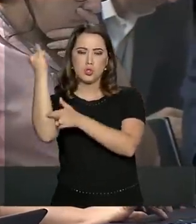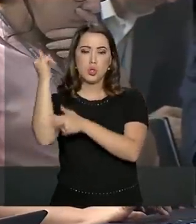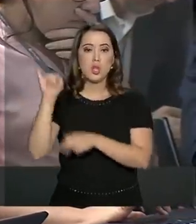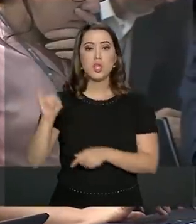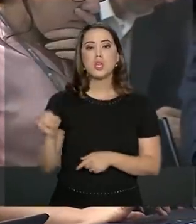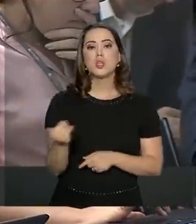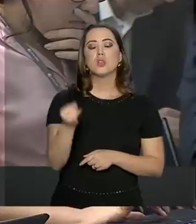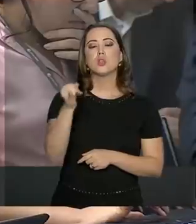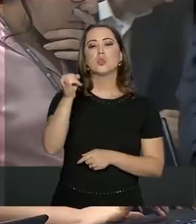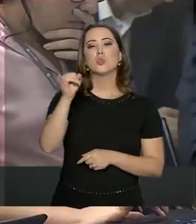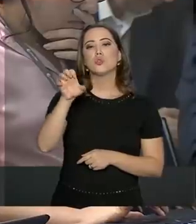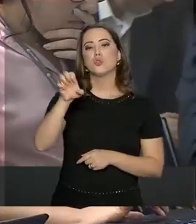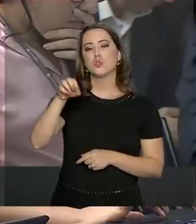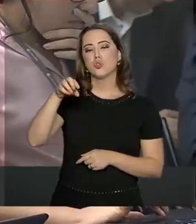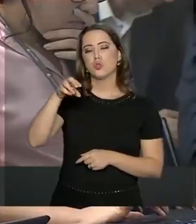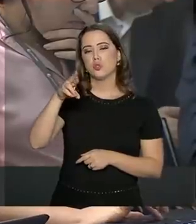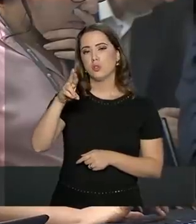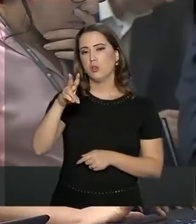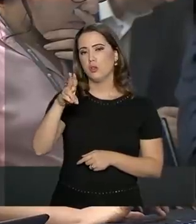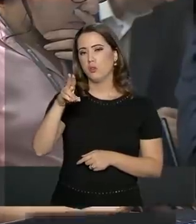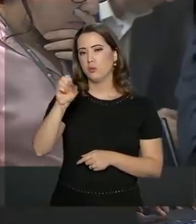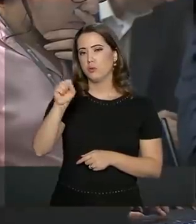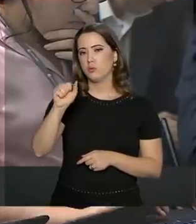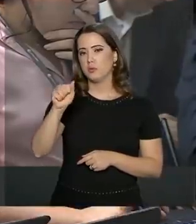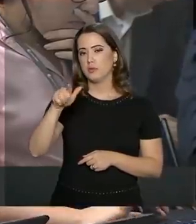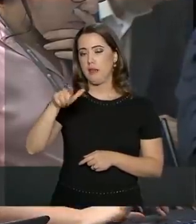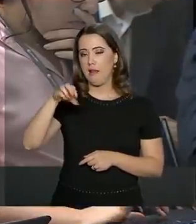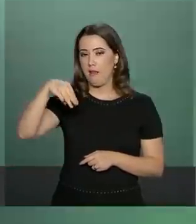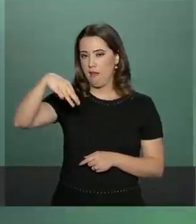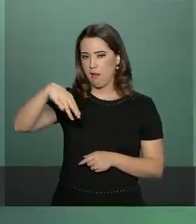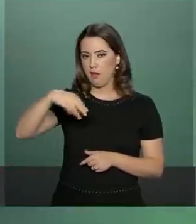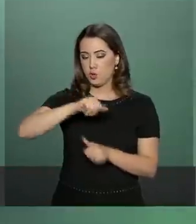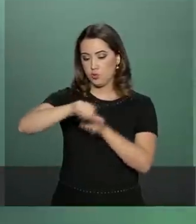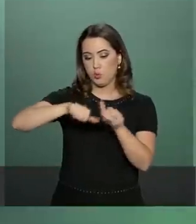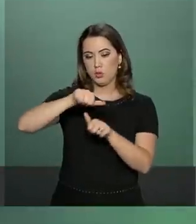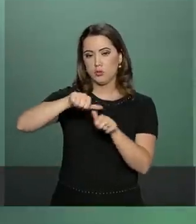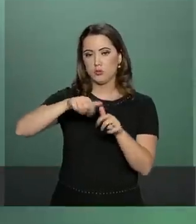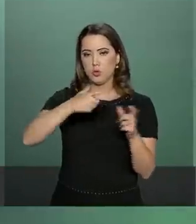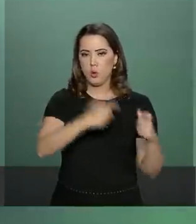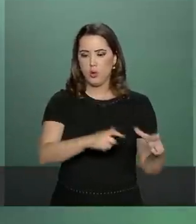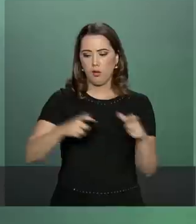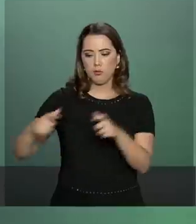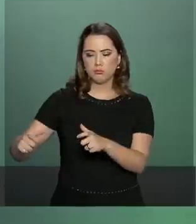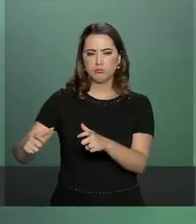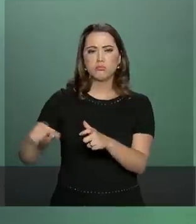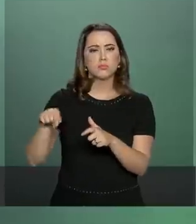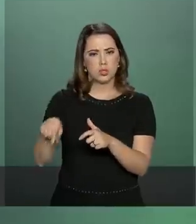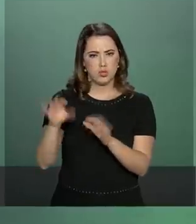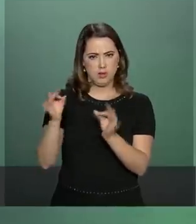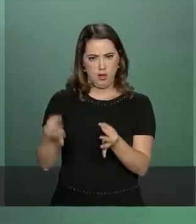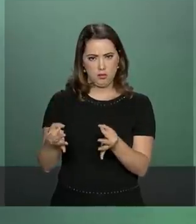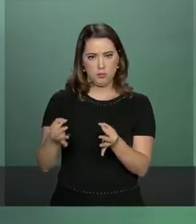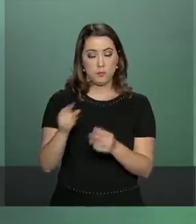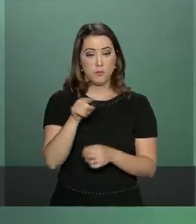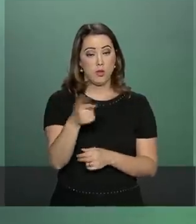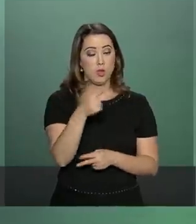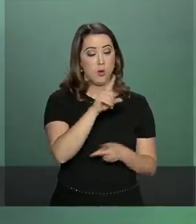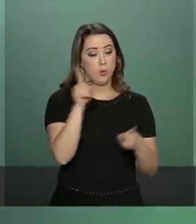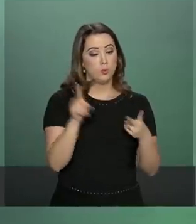em relação ao relacionamento do presidente com o presidente da Câmara, Rodrigo Maia,